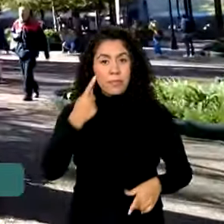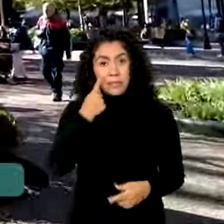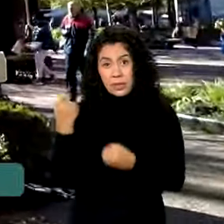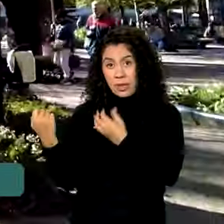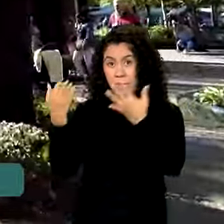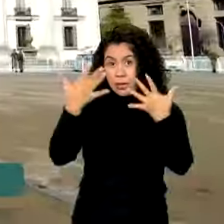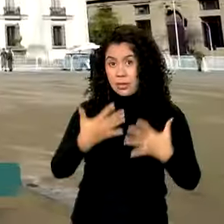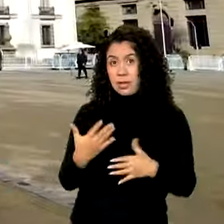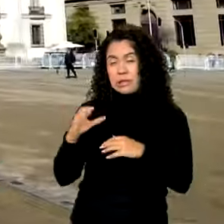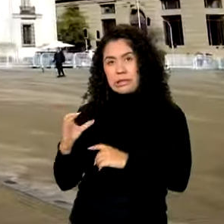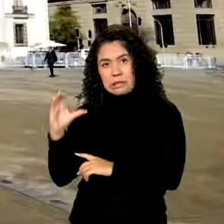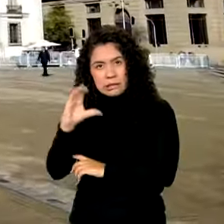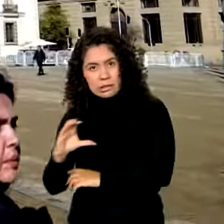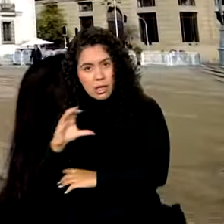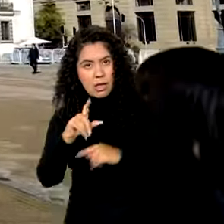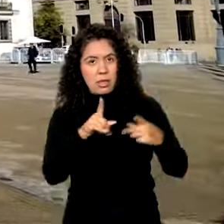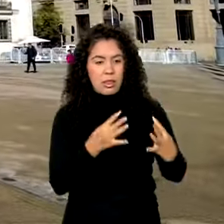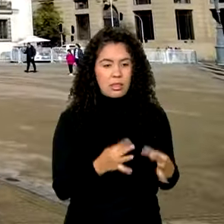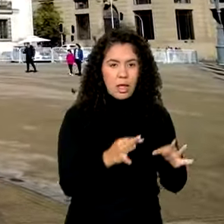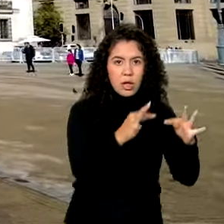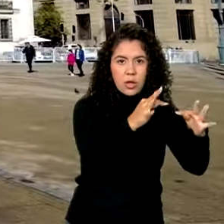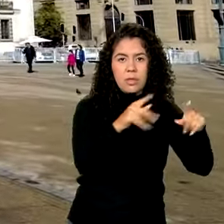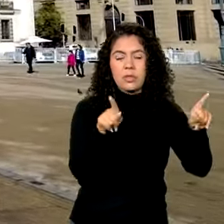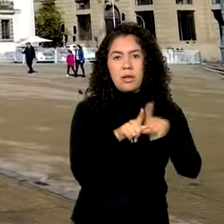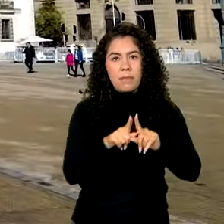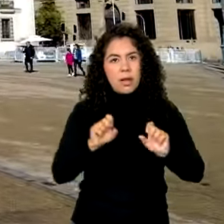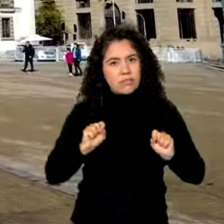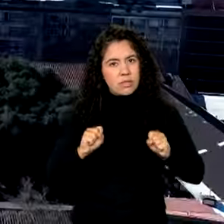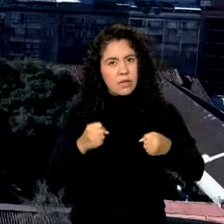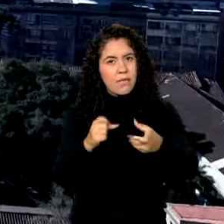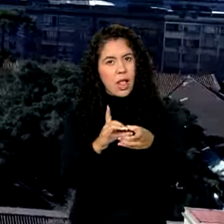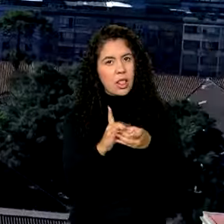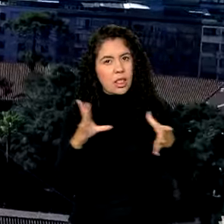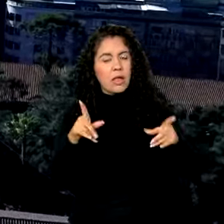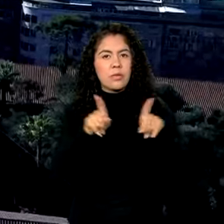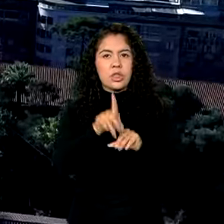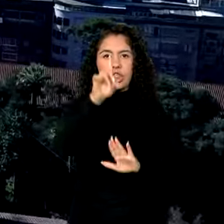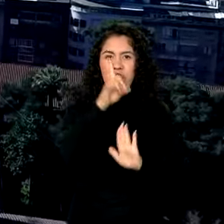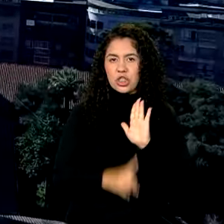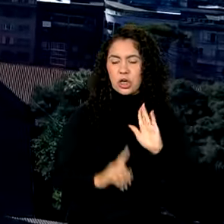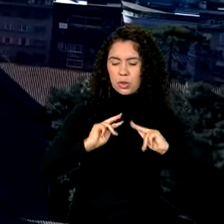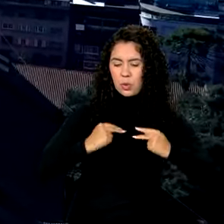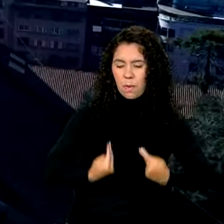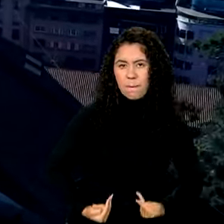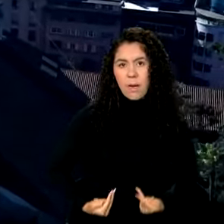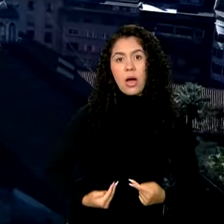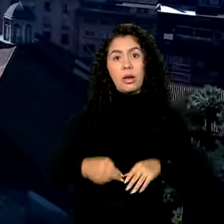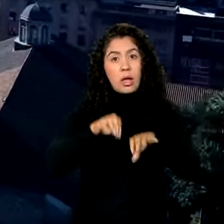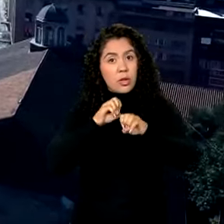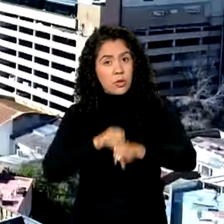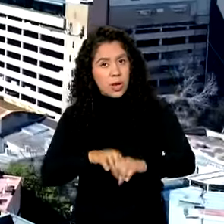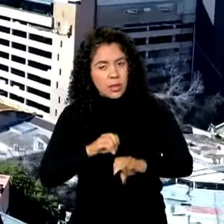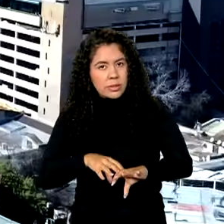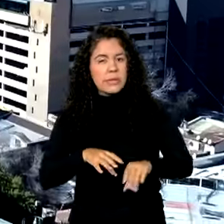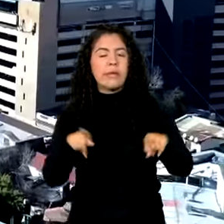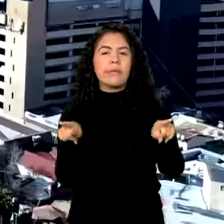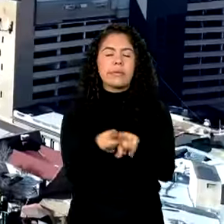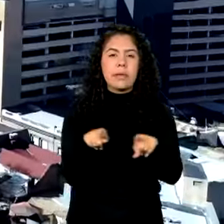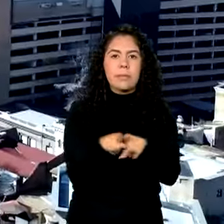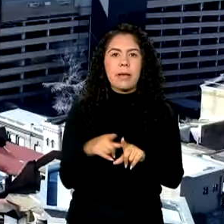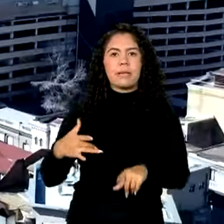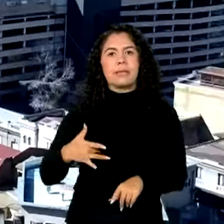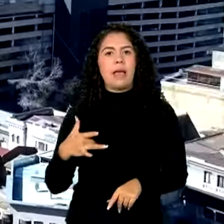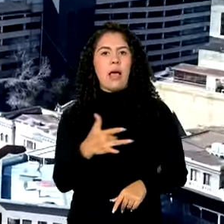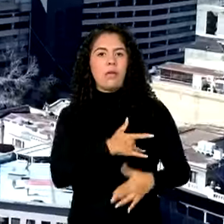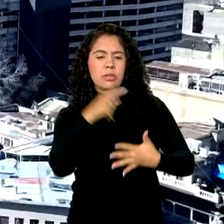tecnologia, defesa da democracia e direitos humanos, inovação, educação e saúde estão entre